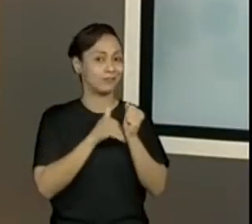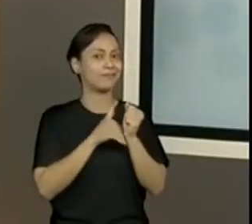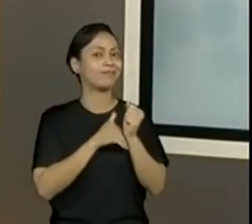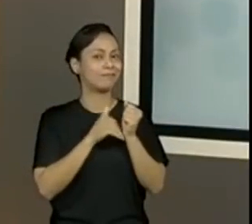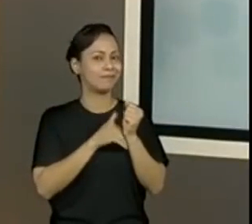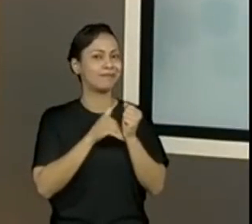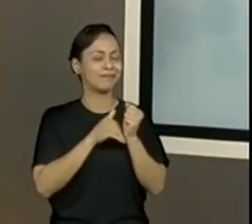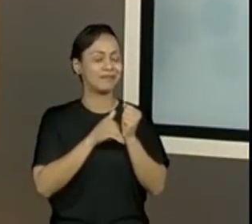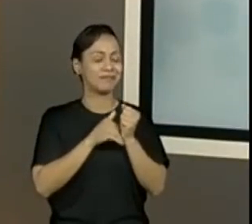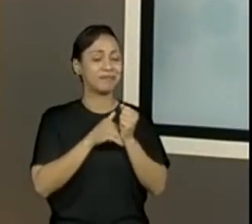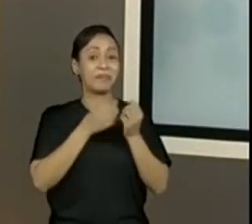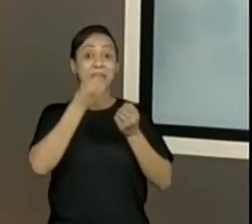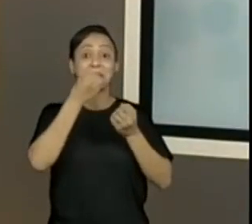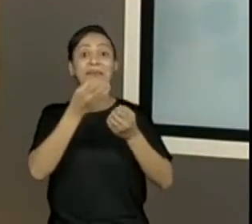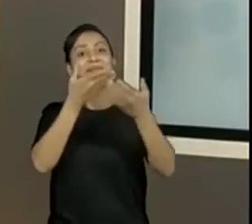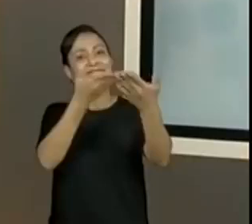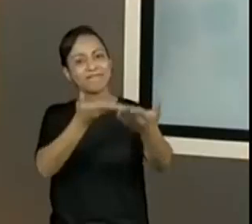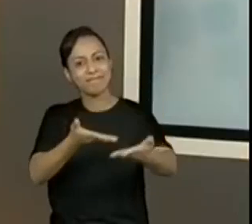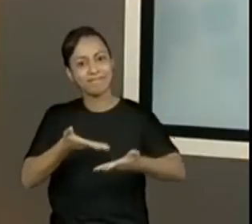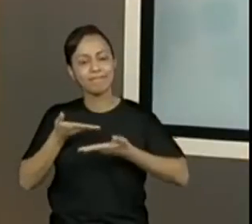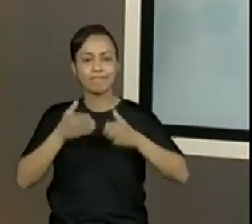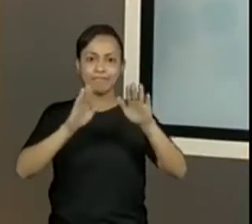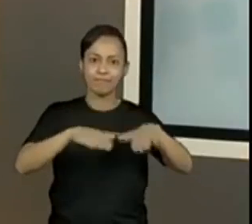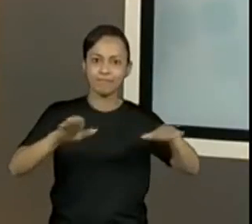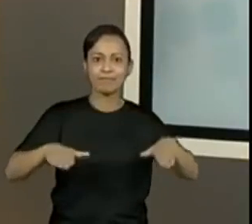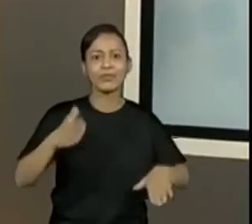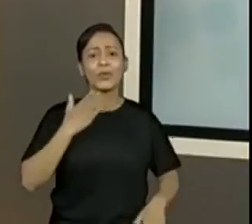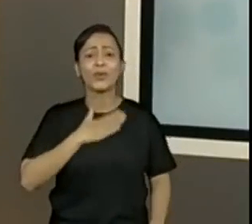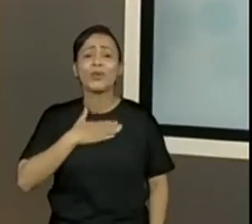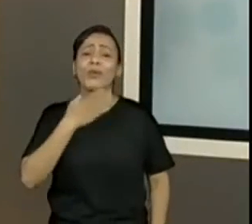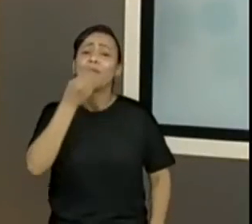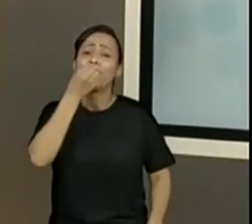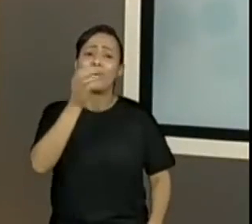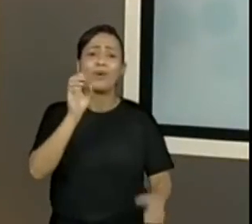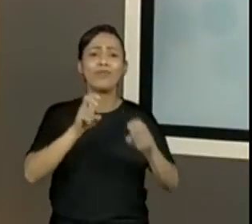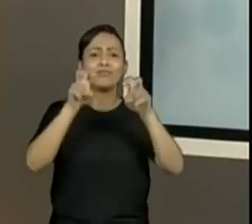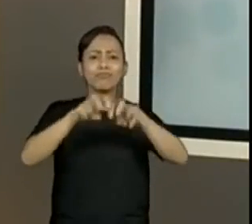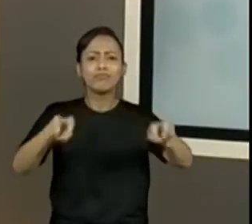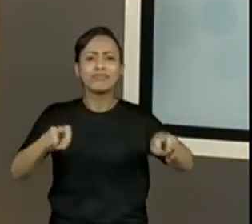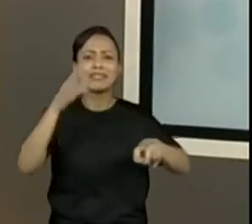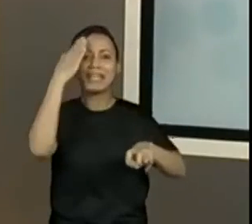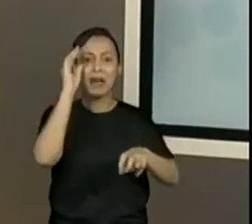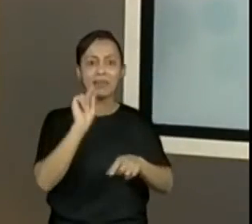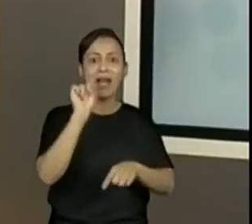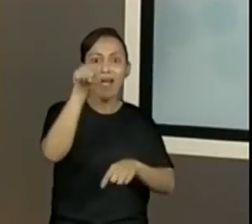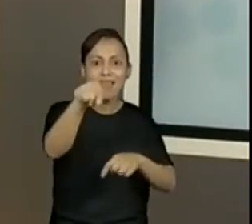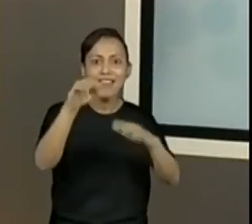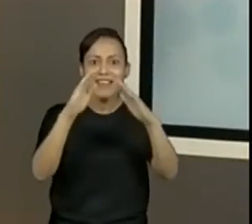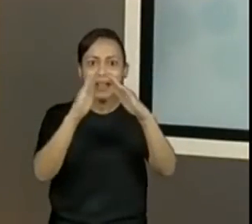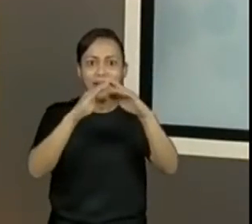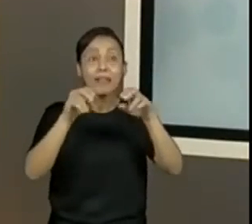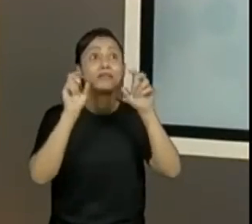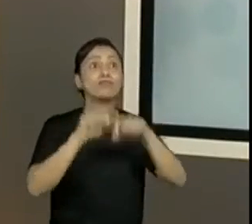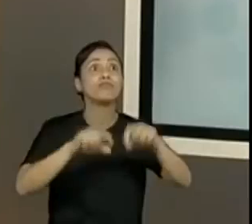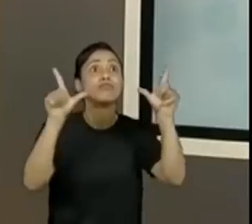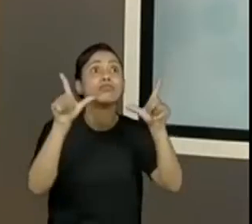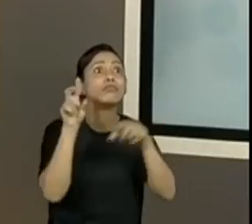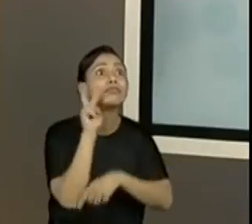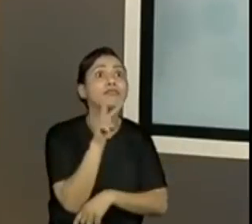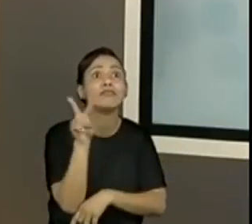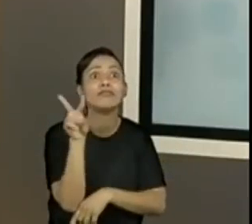as boas-vindas para vocês. Que bom tê-los novamente. Tão gostoso saber que vocês estão desse lado. E a gente está aqui, preparou uma aula muito gostosa.